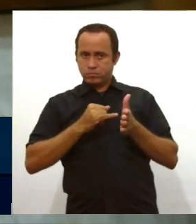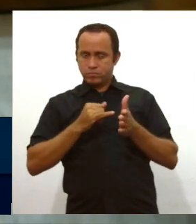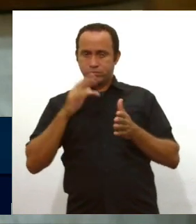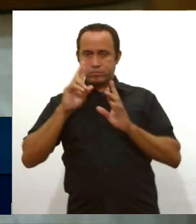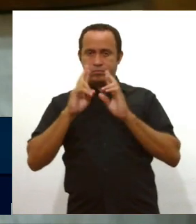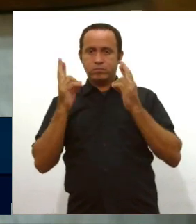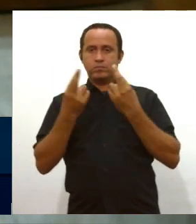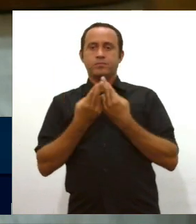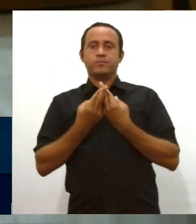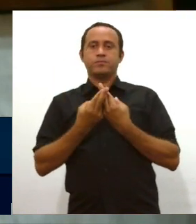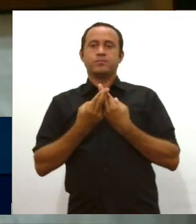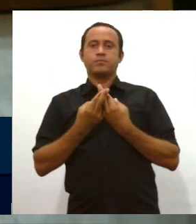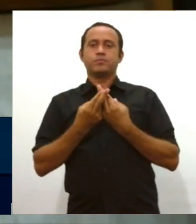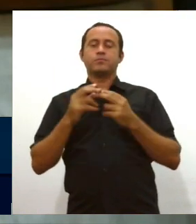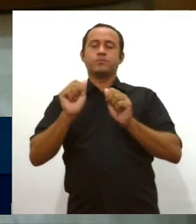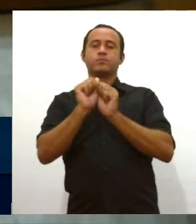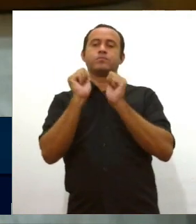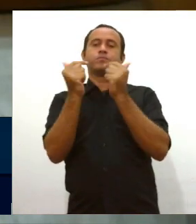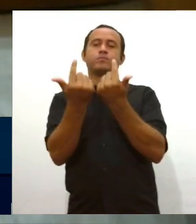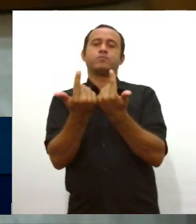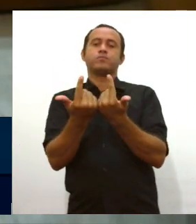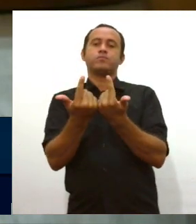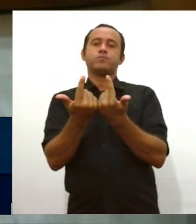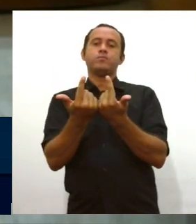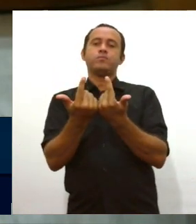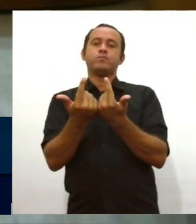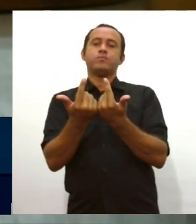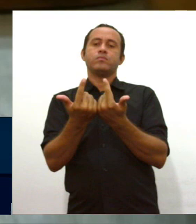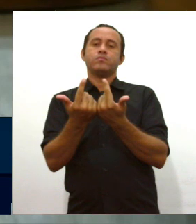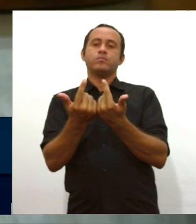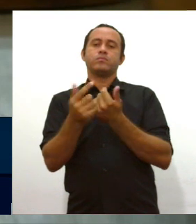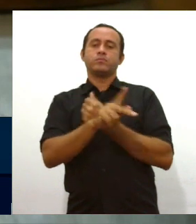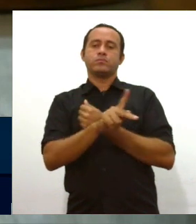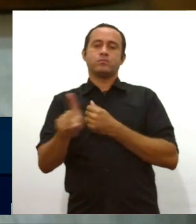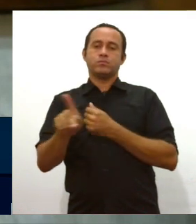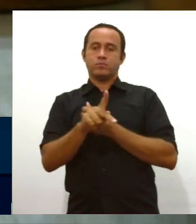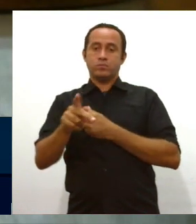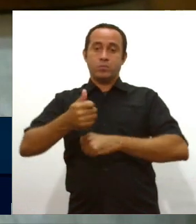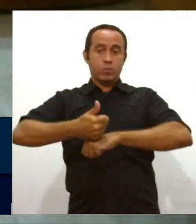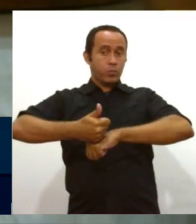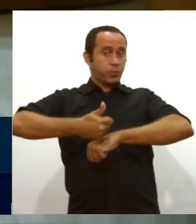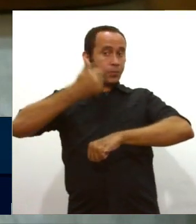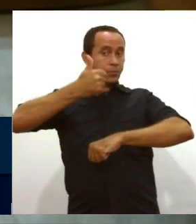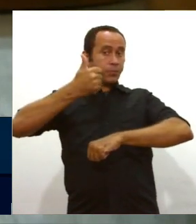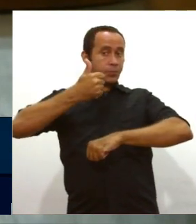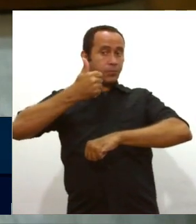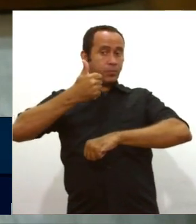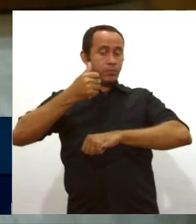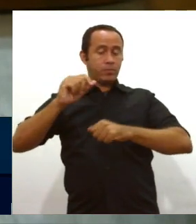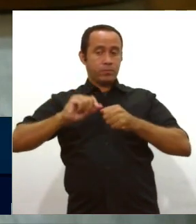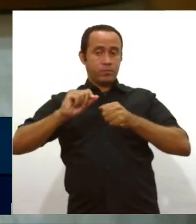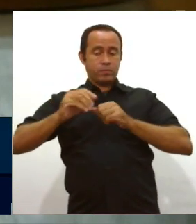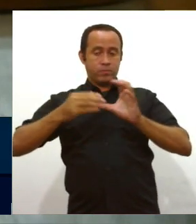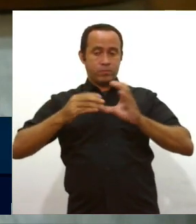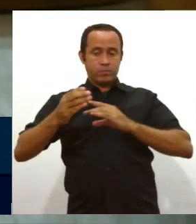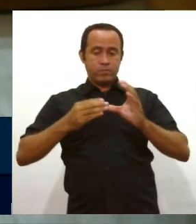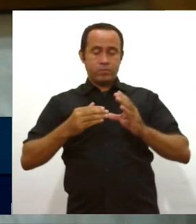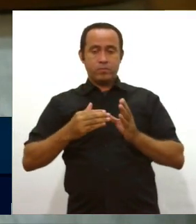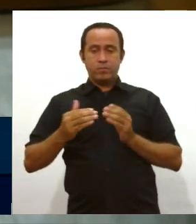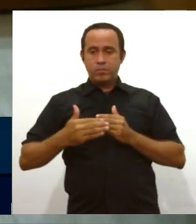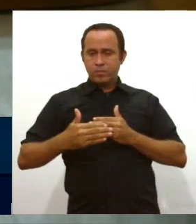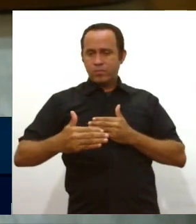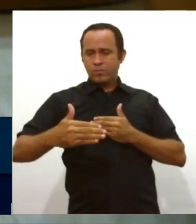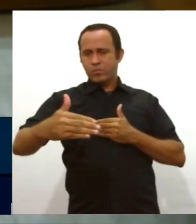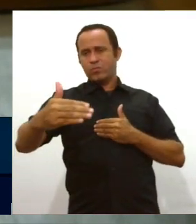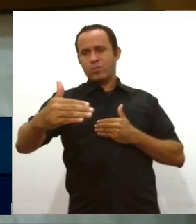que a Assembleia, através do seu presidente, que foi o primeiro presidente a realizar um concurso, que prorrogue também para que esse